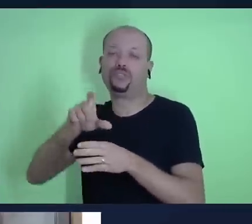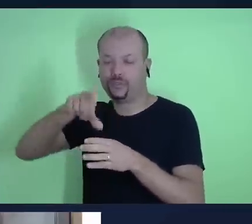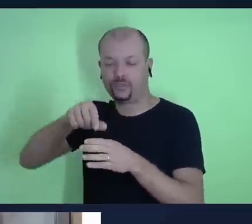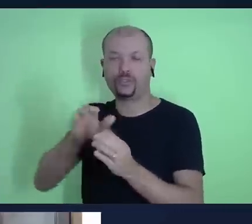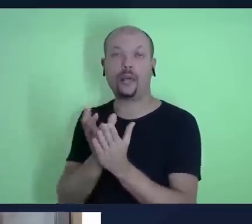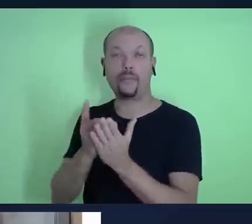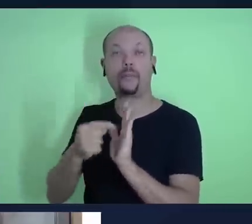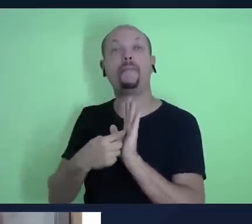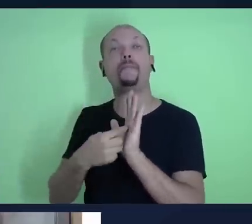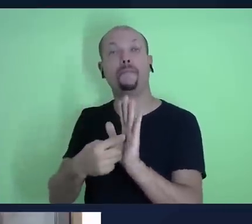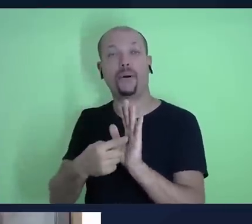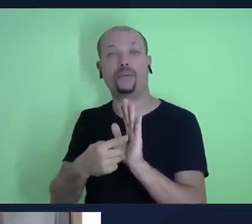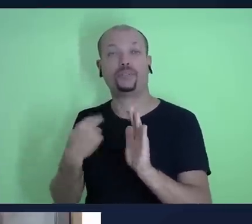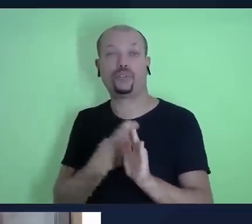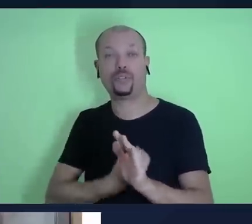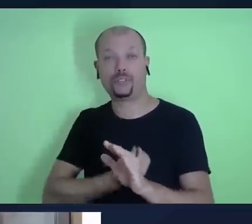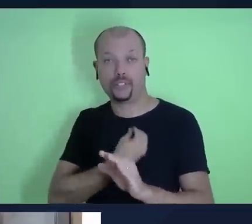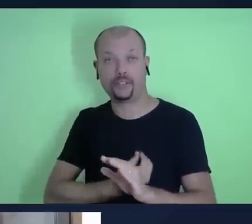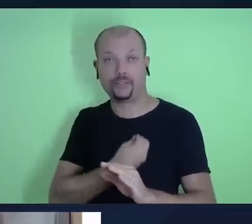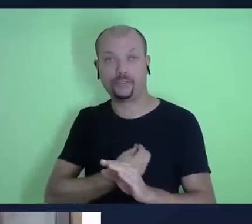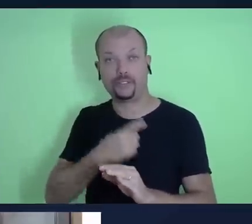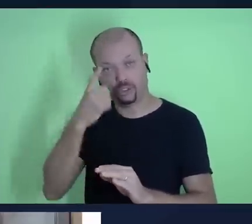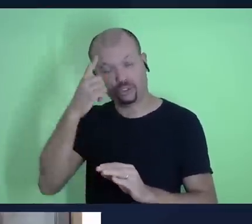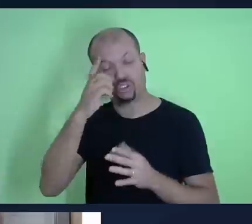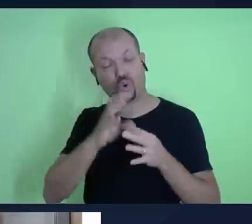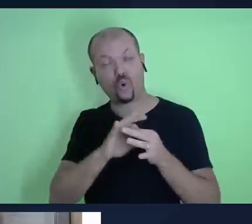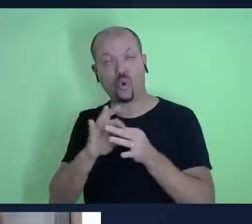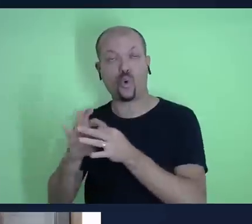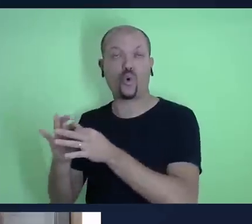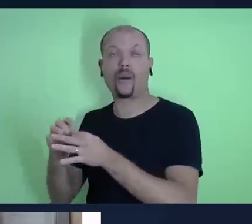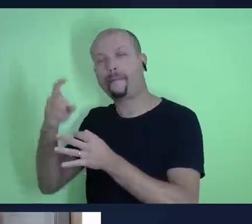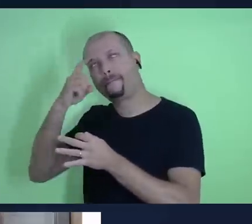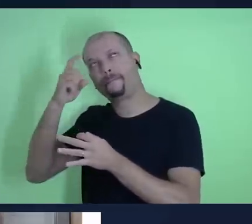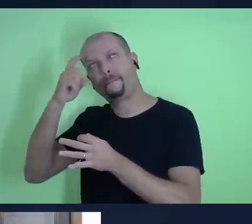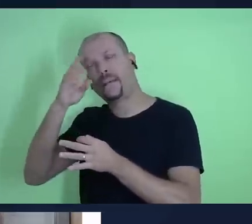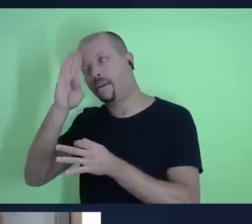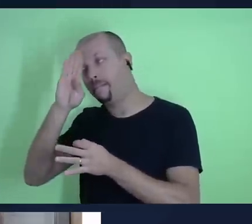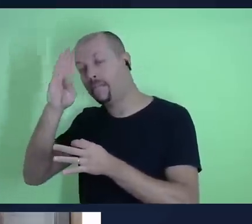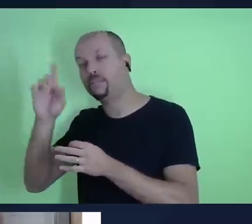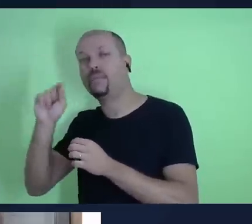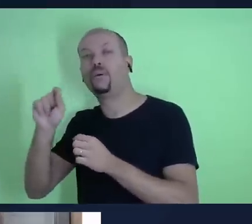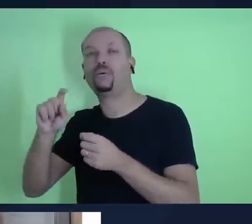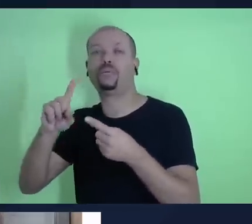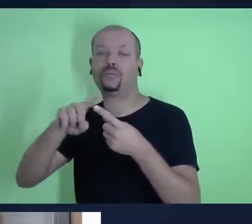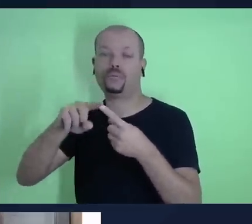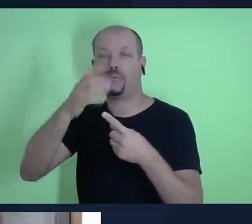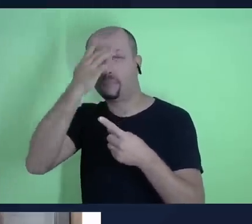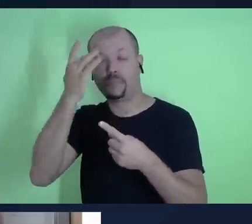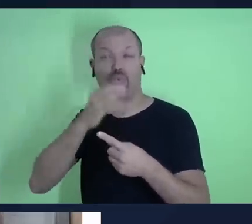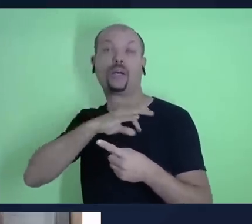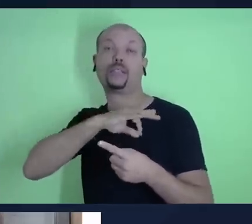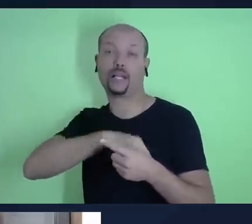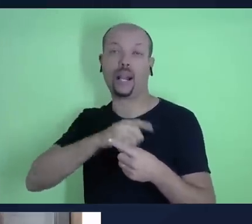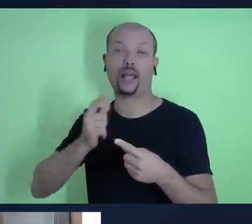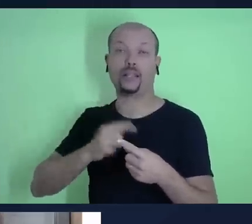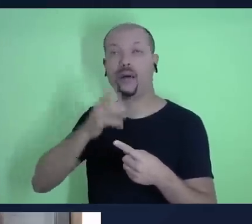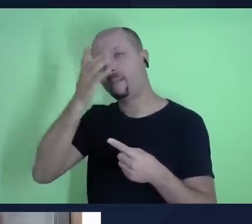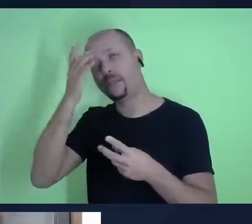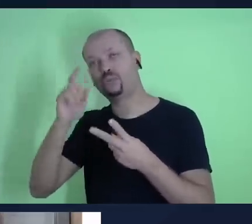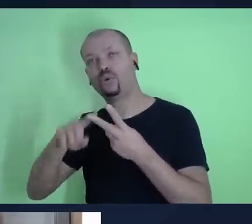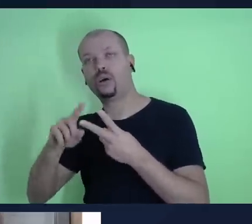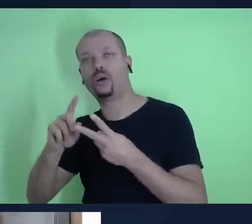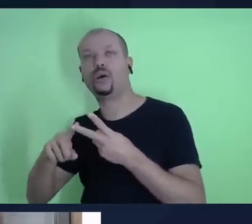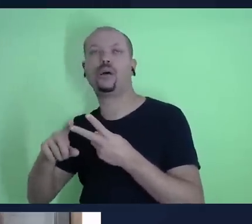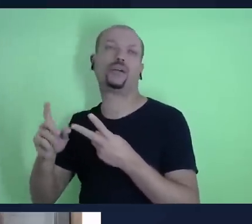e a gente aplica no nosso contexto hoje pensando aí nas principais situações que é de um assalariado ou de alguém que não